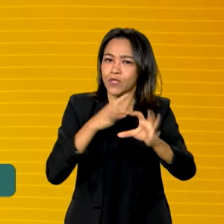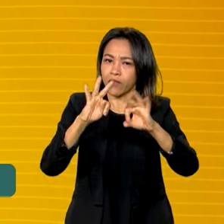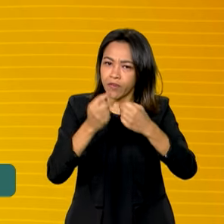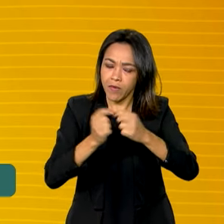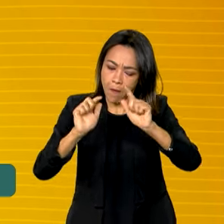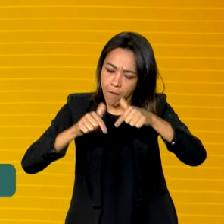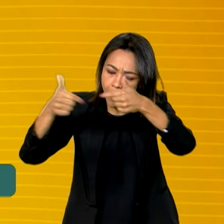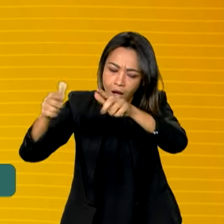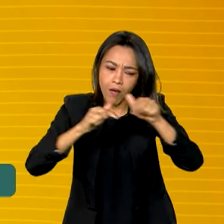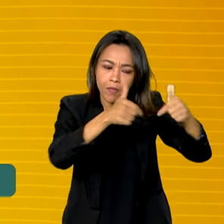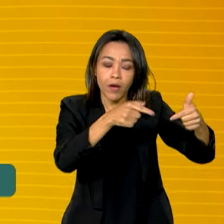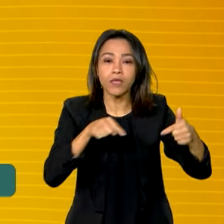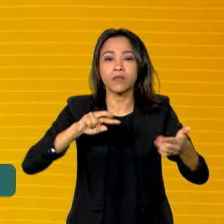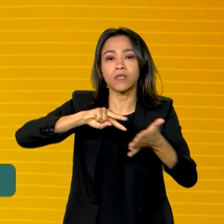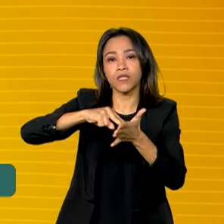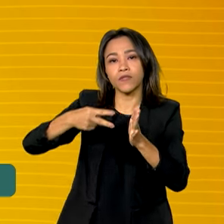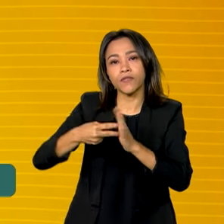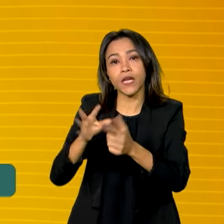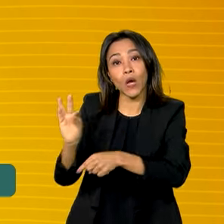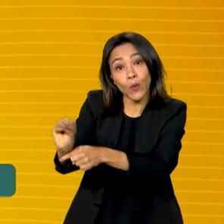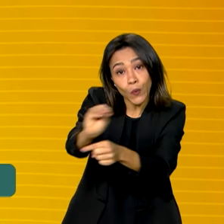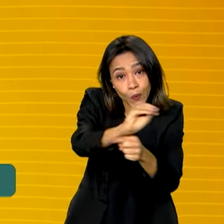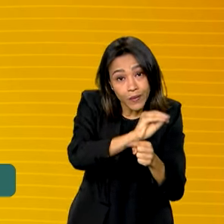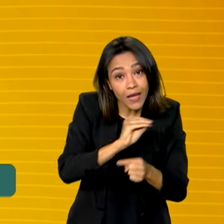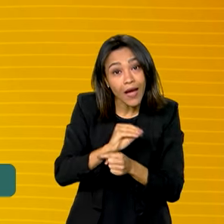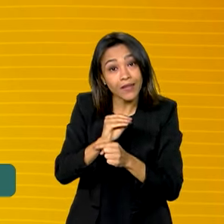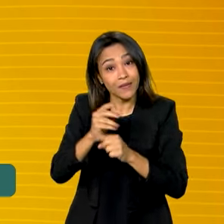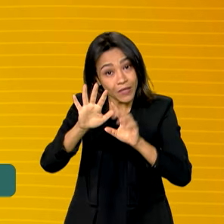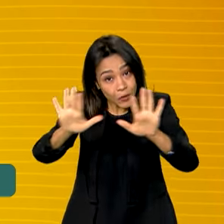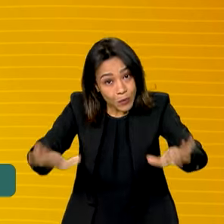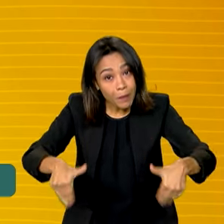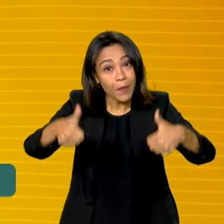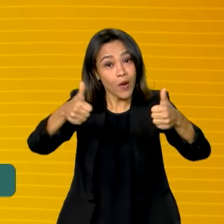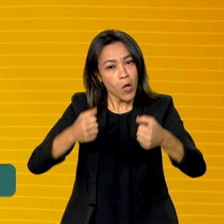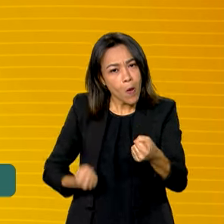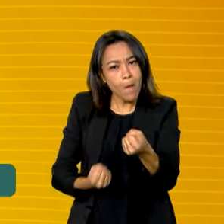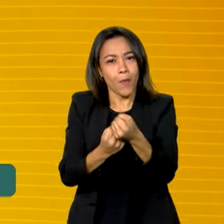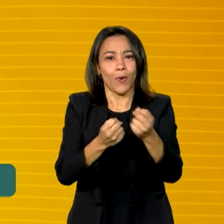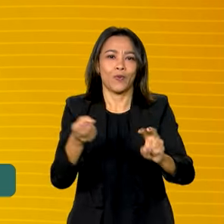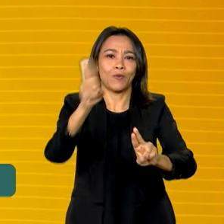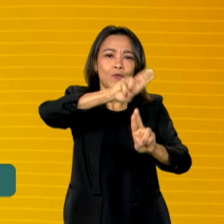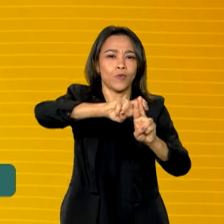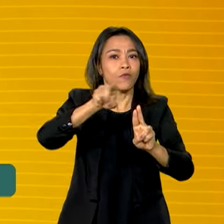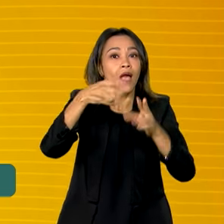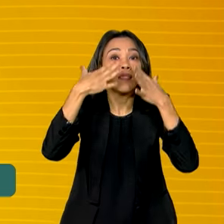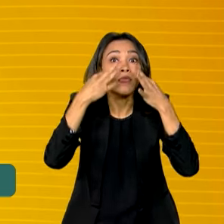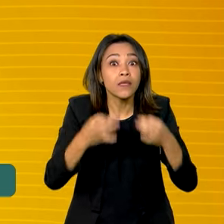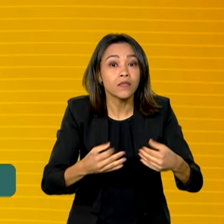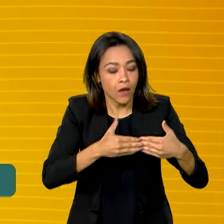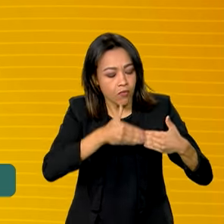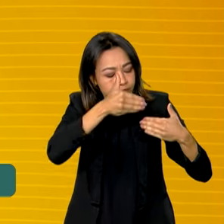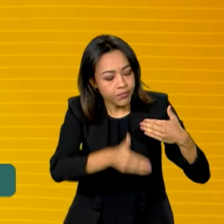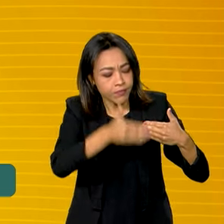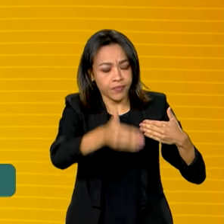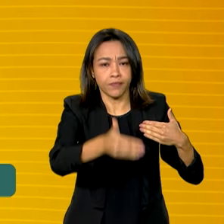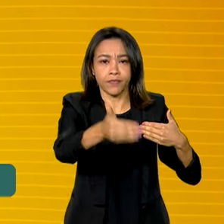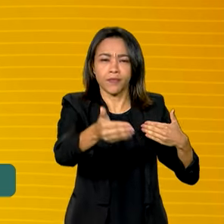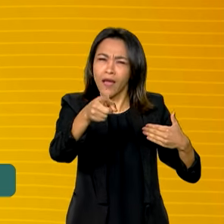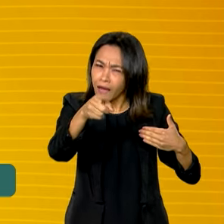população e isso significa mais fortalecimento do SUS. Então, fiquem atentos às próximas etapas, é importante